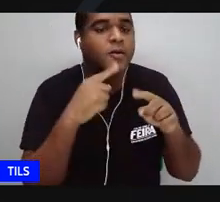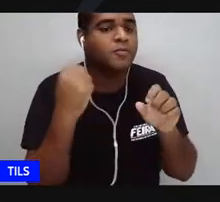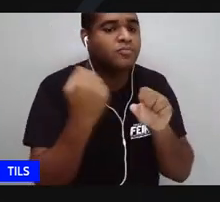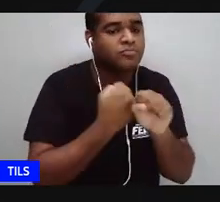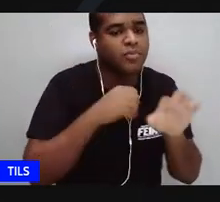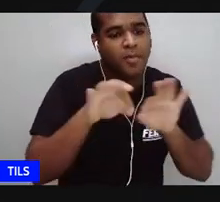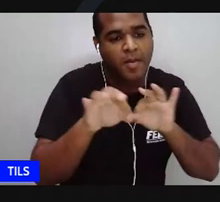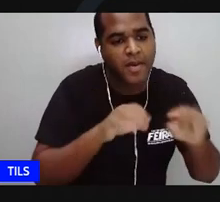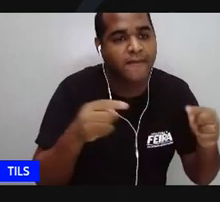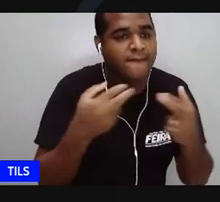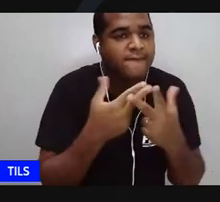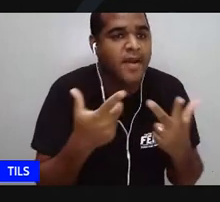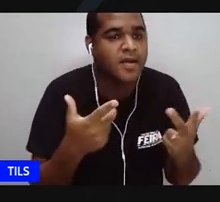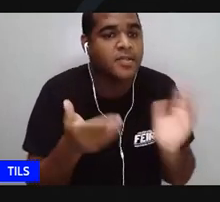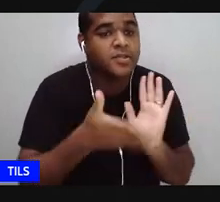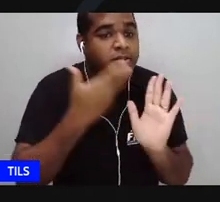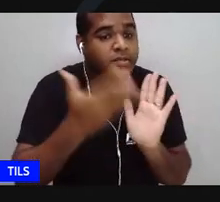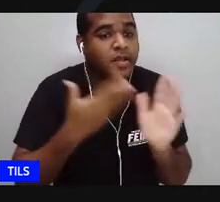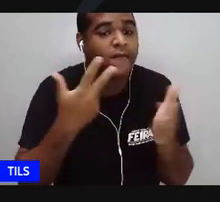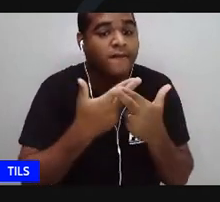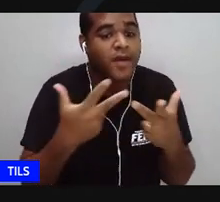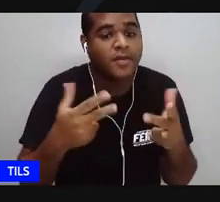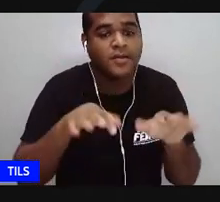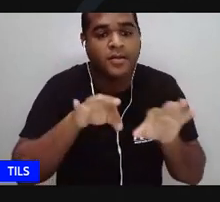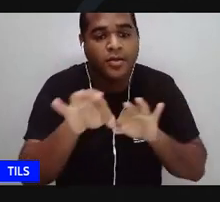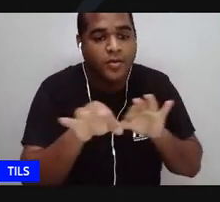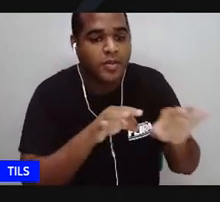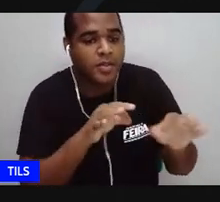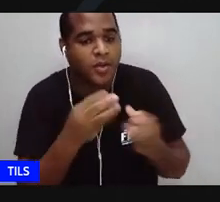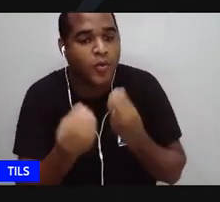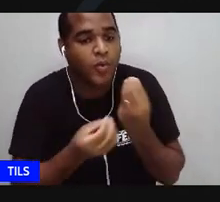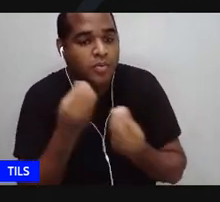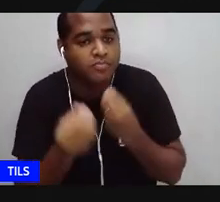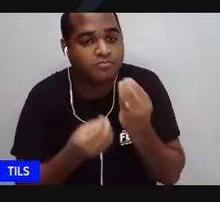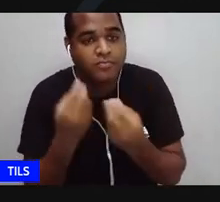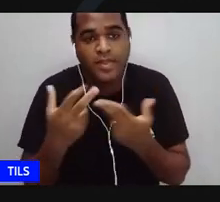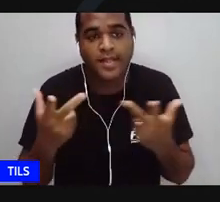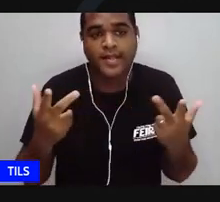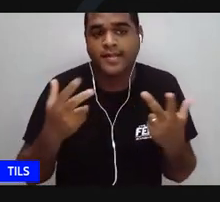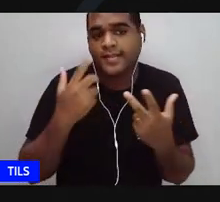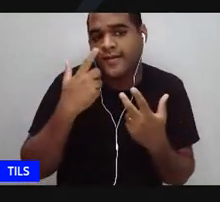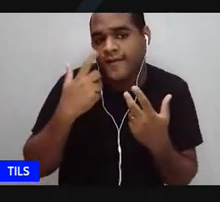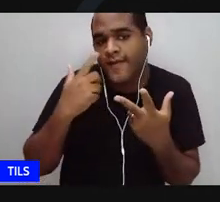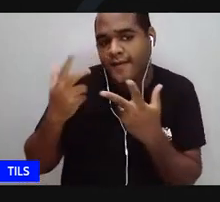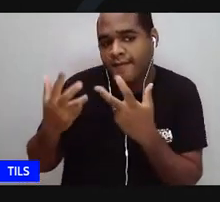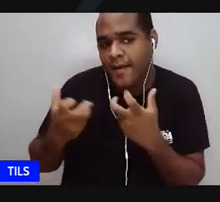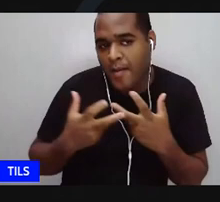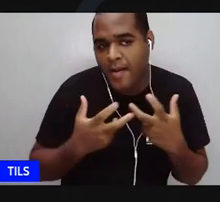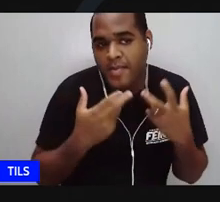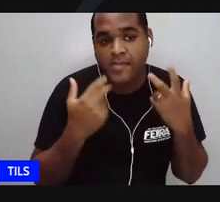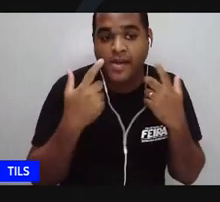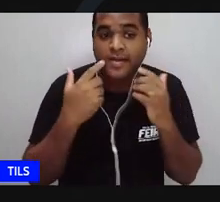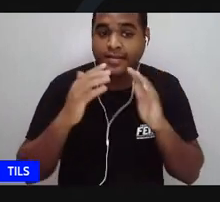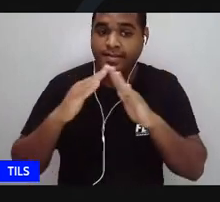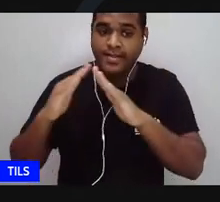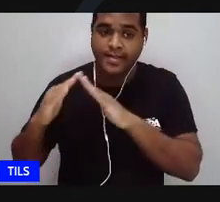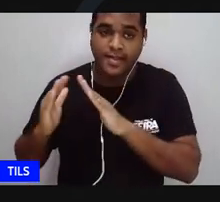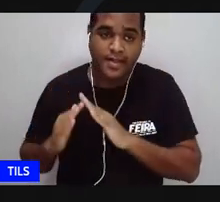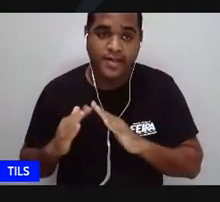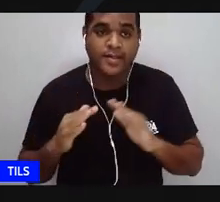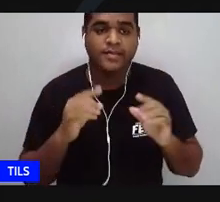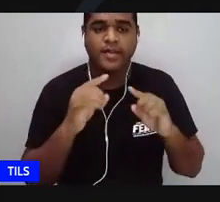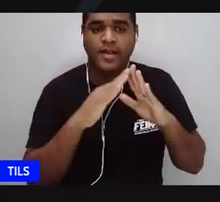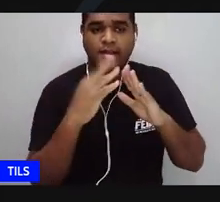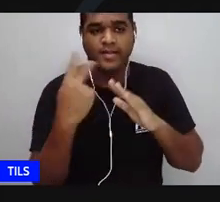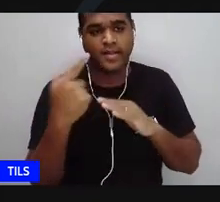organizou toda essa produção esse homem descobriu essa casa e ela foi morando nessa casa mas era uma senhora